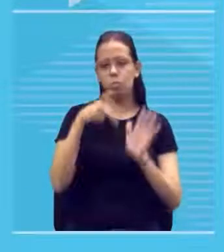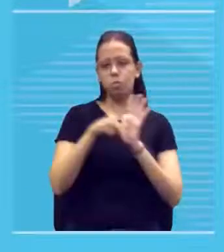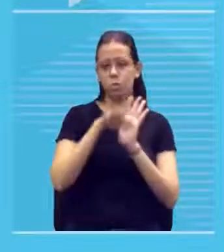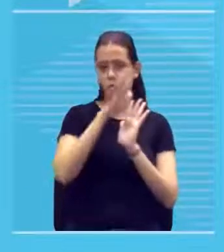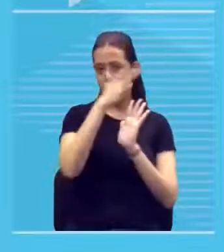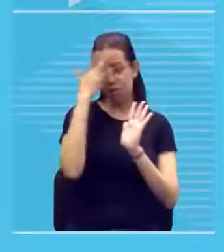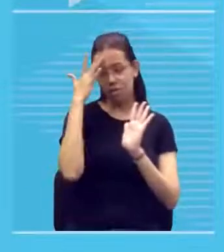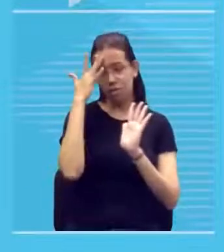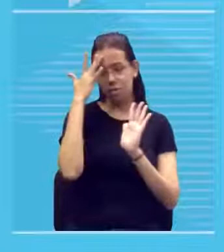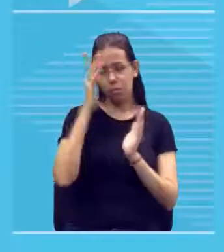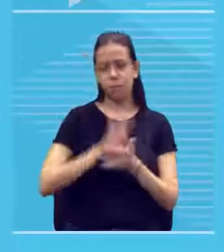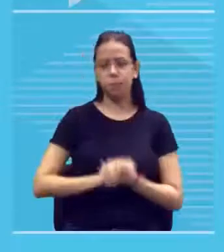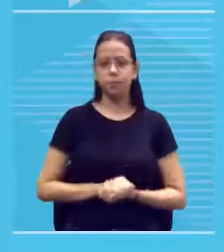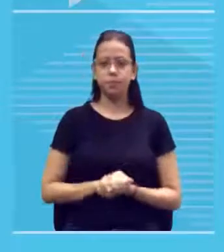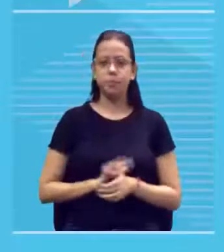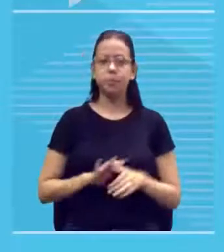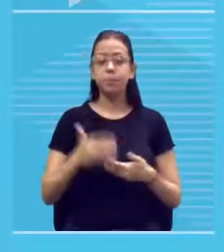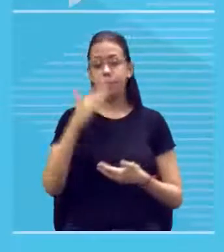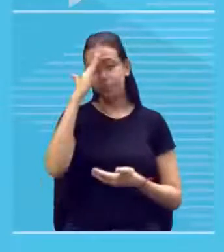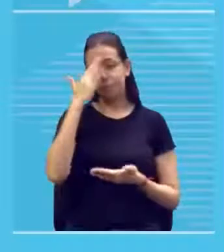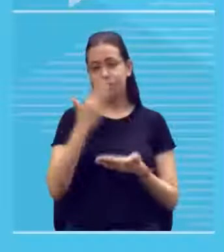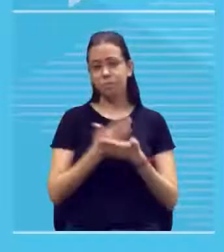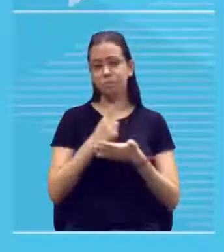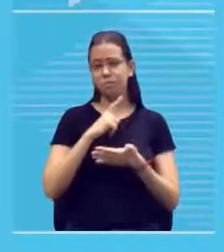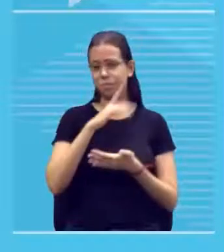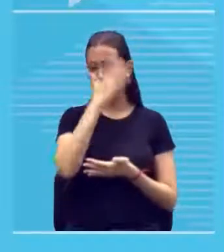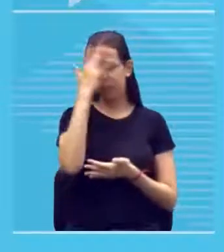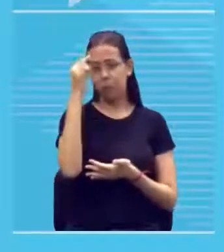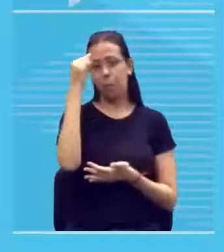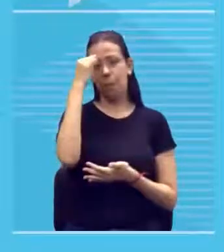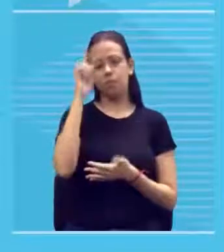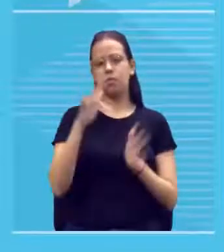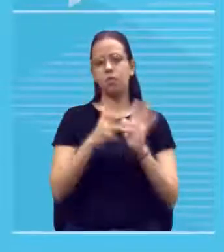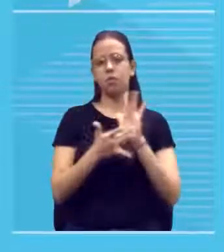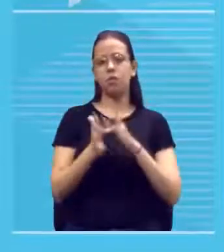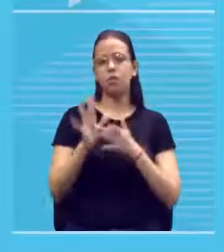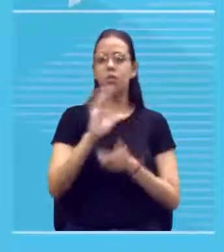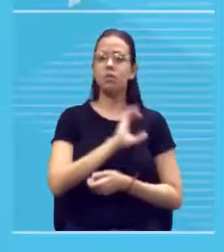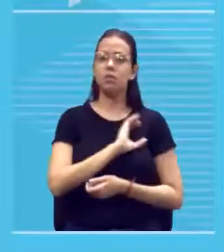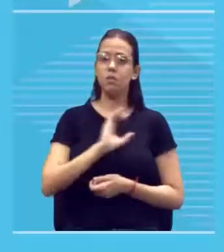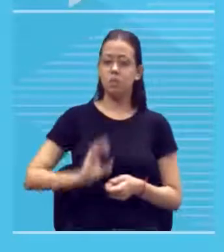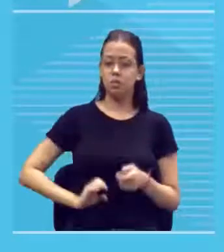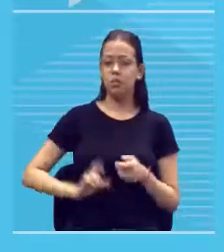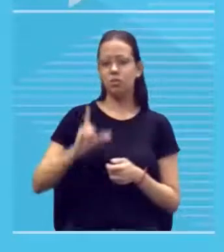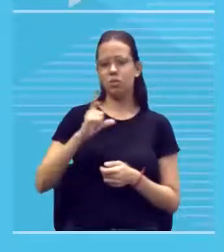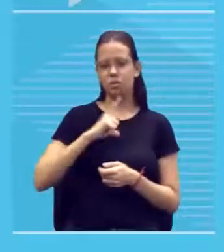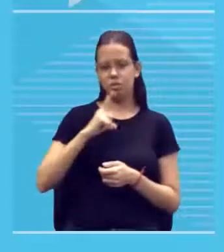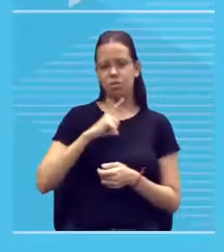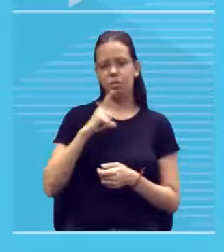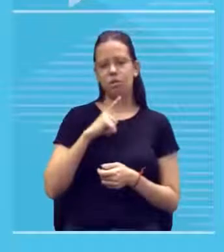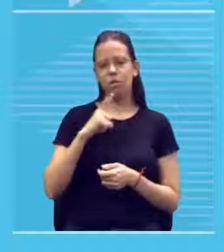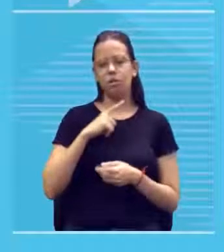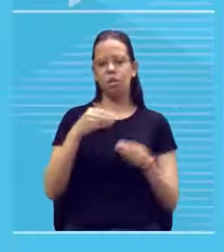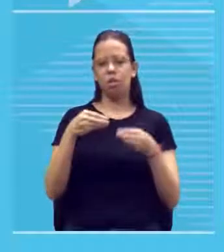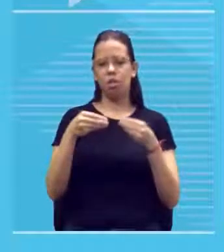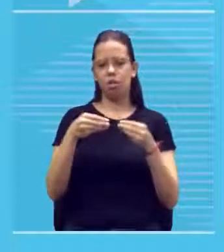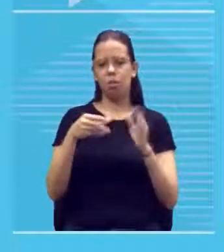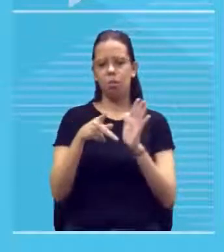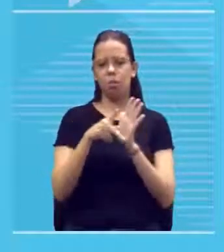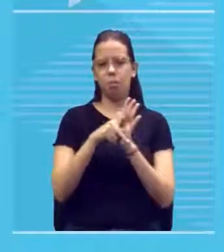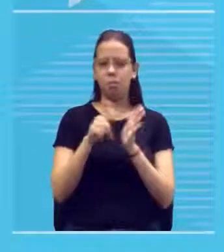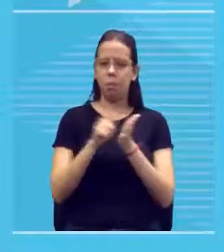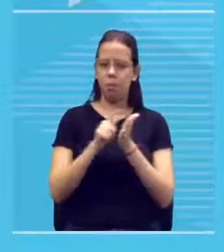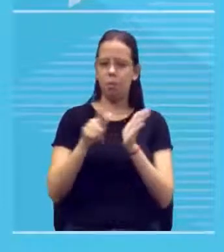acreditem tem gente que acha que é Jesus Cristo e isso é aquele que está na nota de real enfim e lá